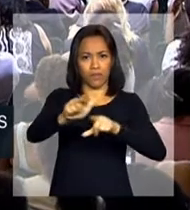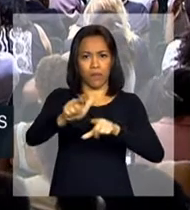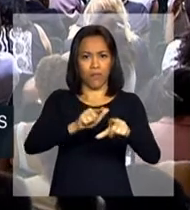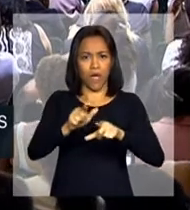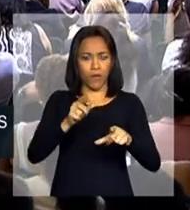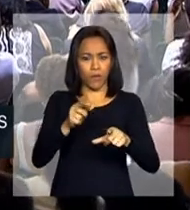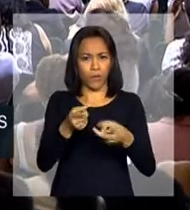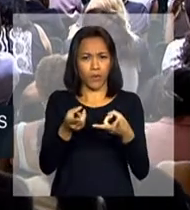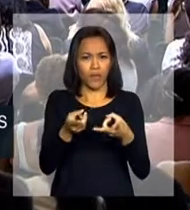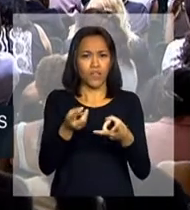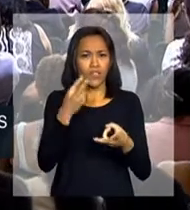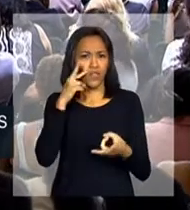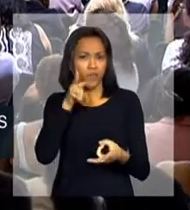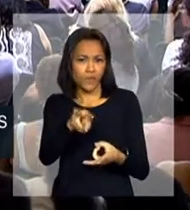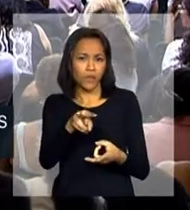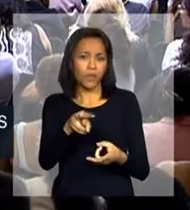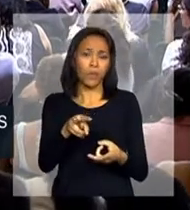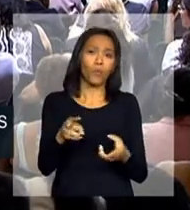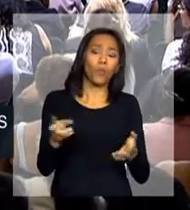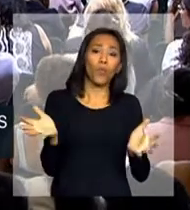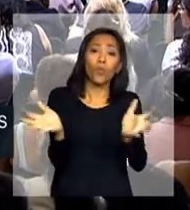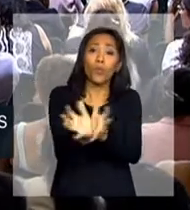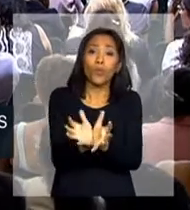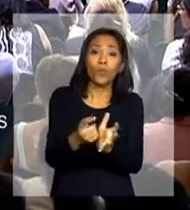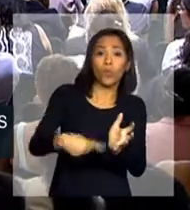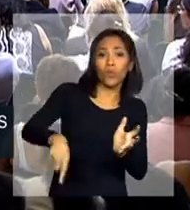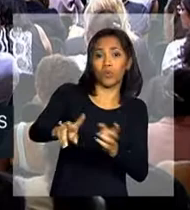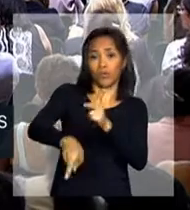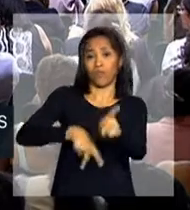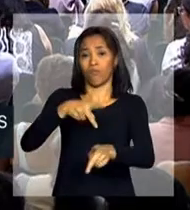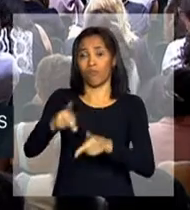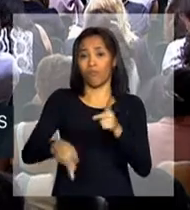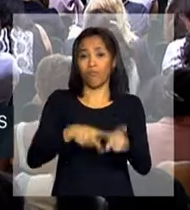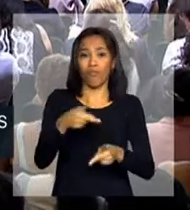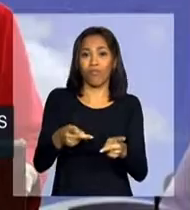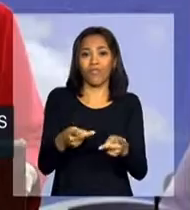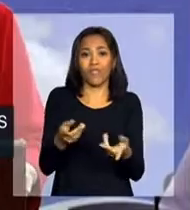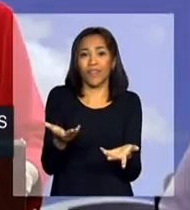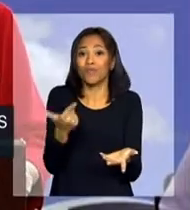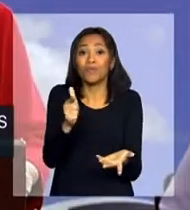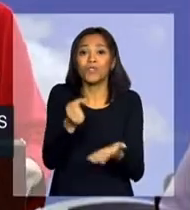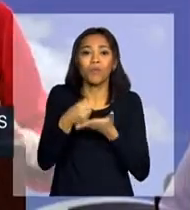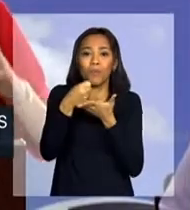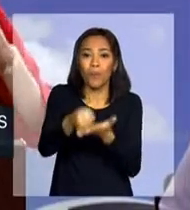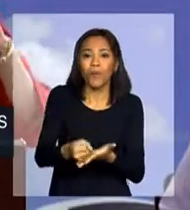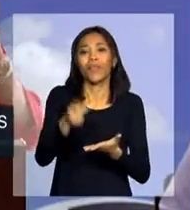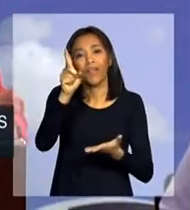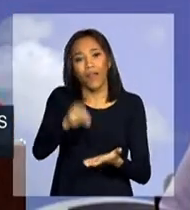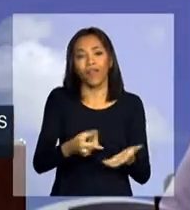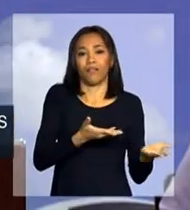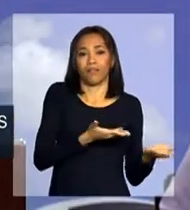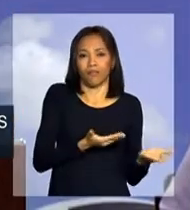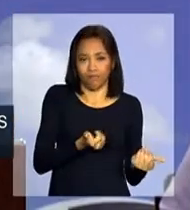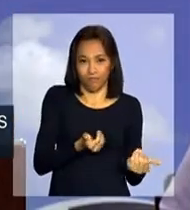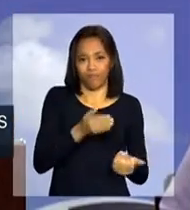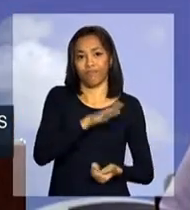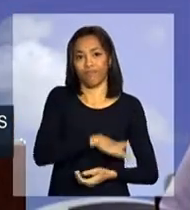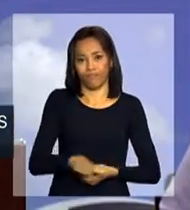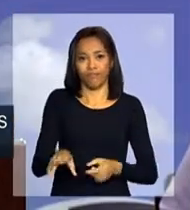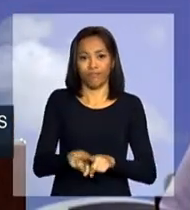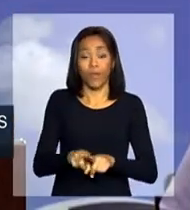absolutamente desprotegida que eram crianças e jovens. Por isso conseguimos,